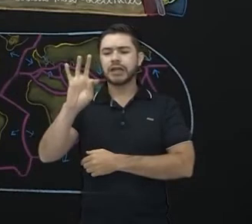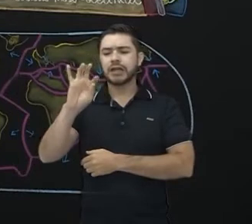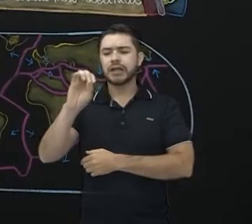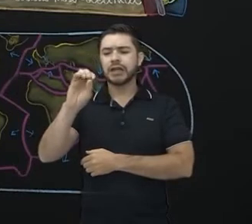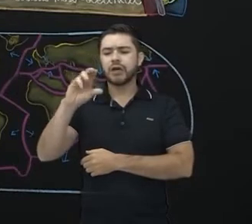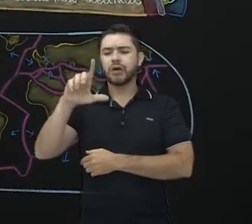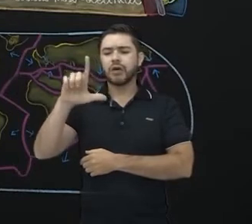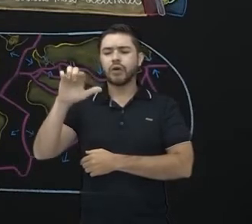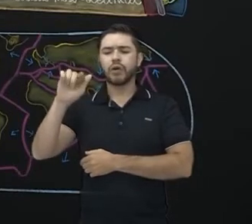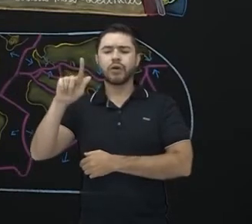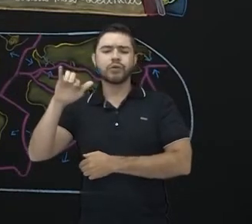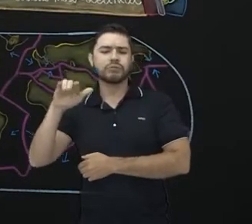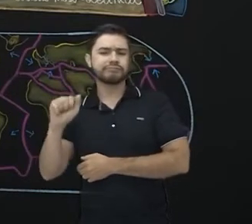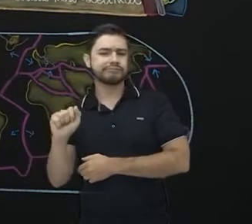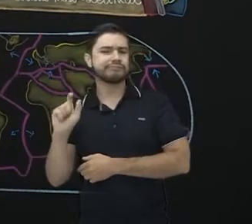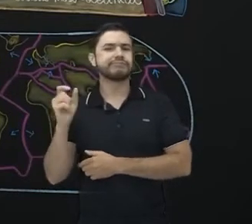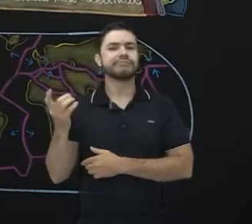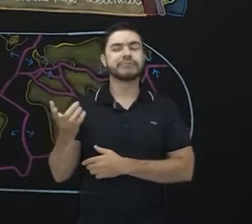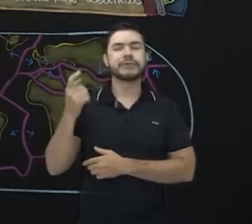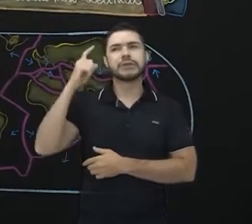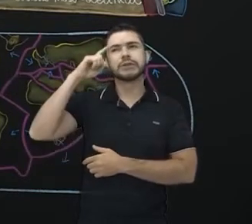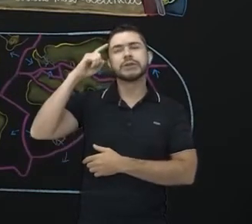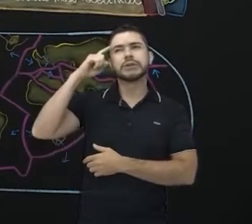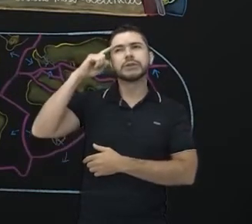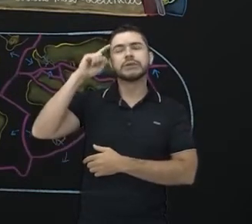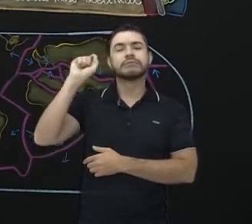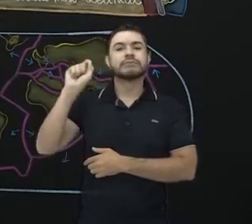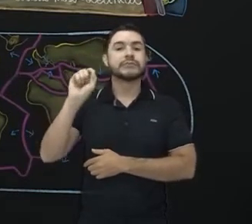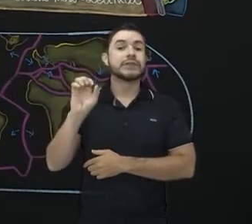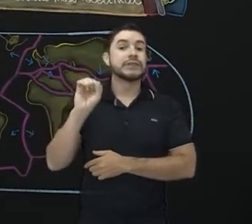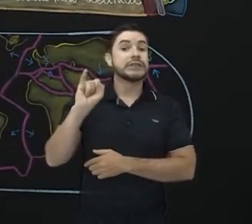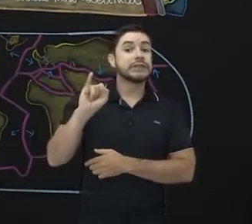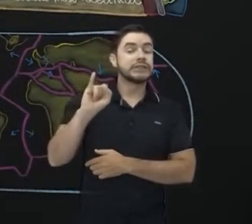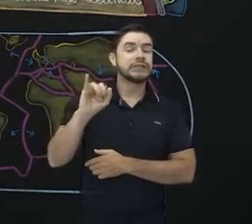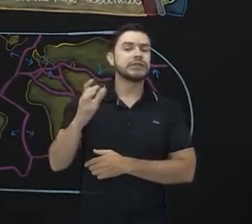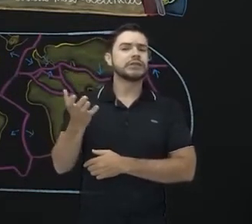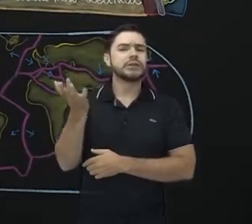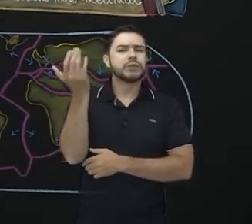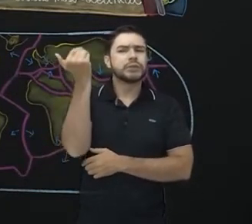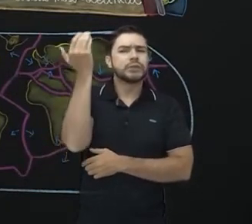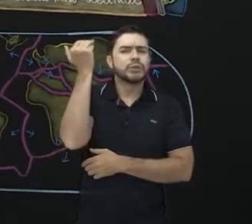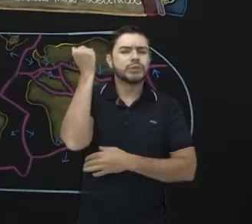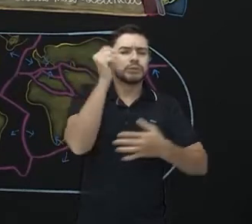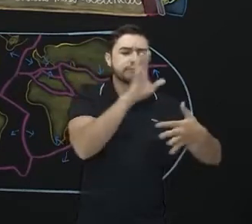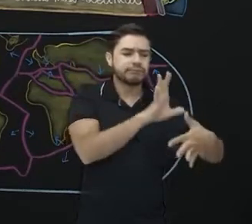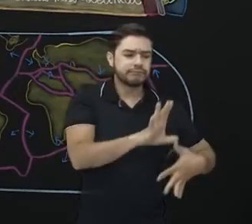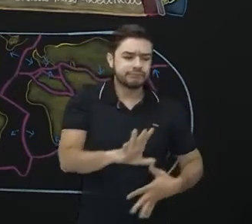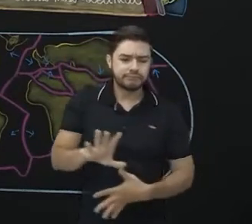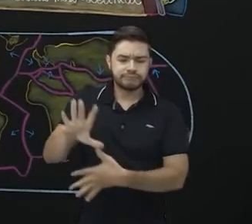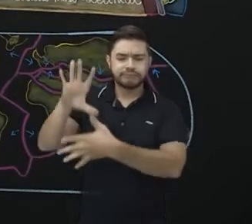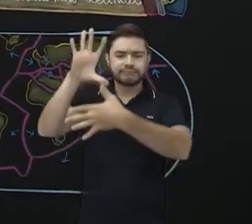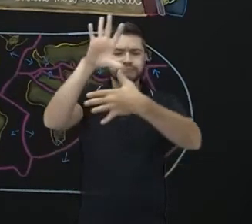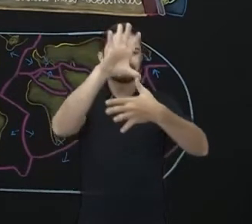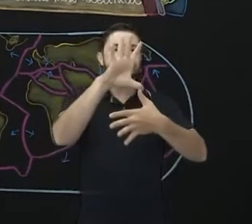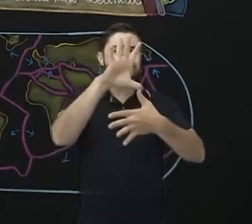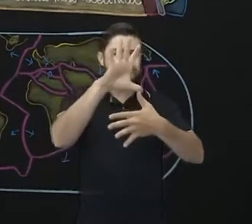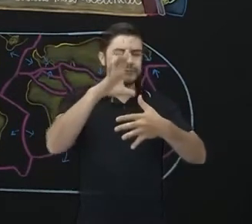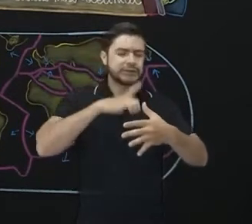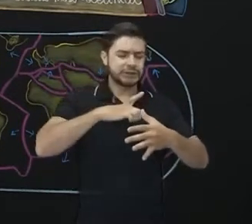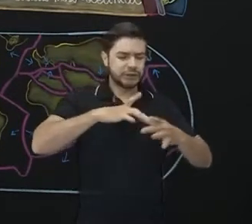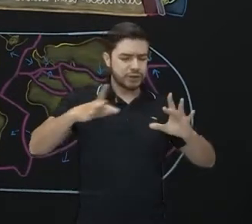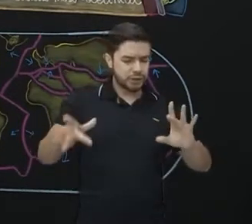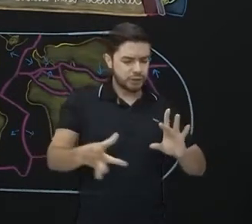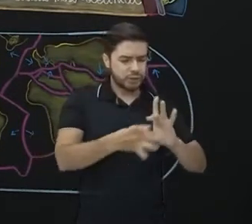E ele tinha a seguinte conclusão. Se um dia os continentes estivessem unidos numa única massa continental,